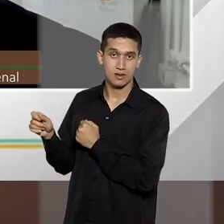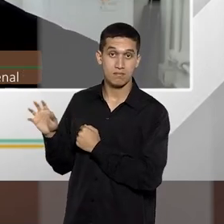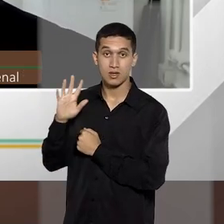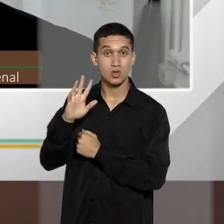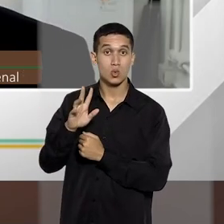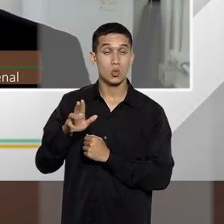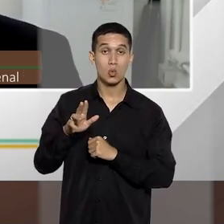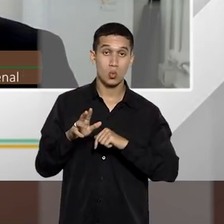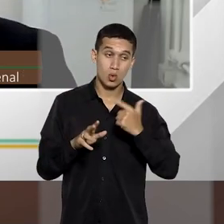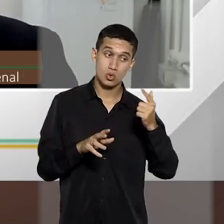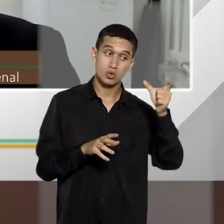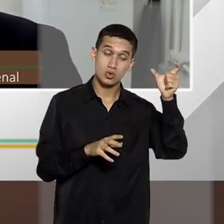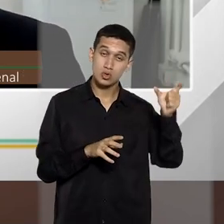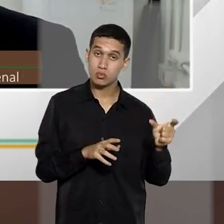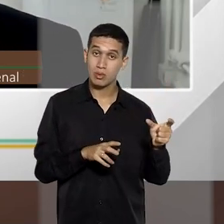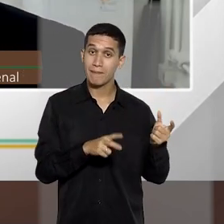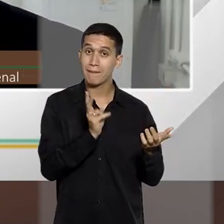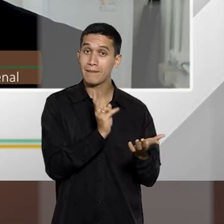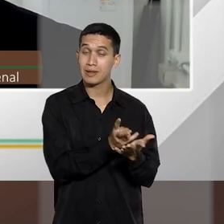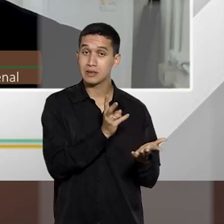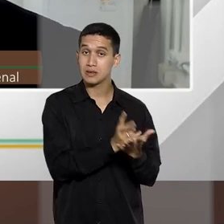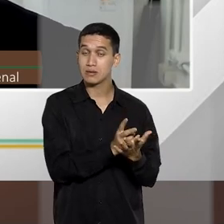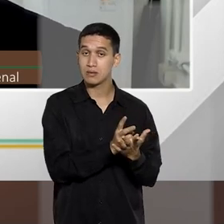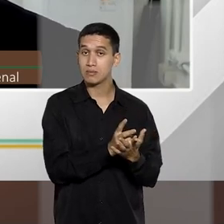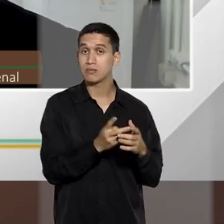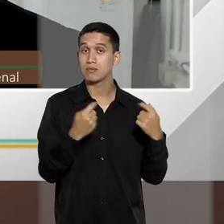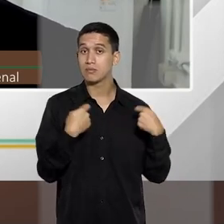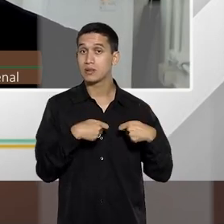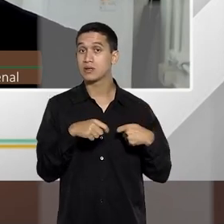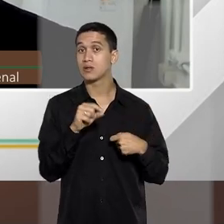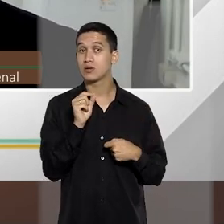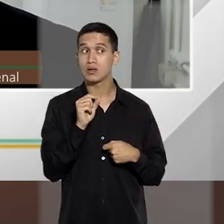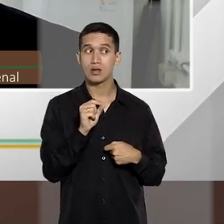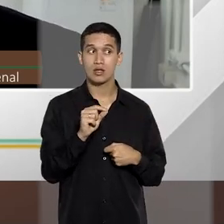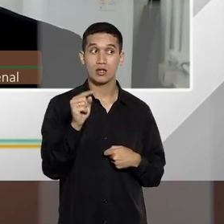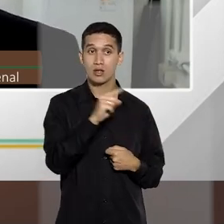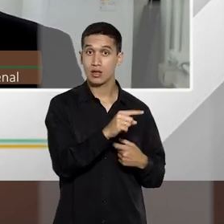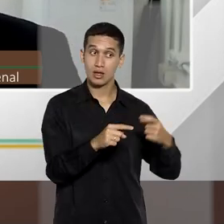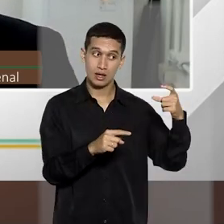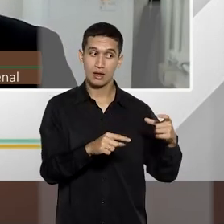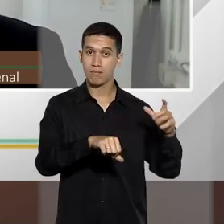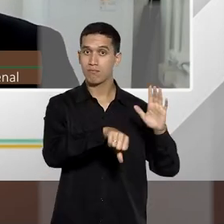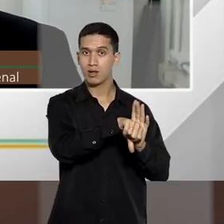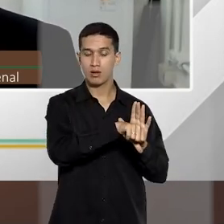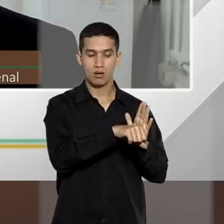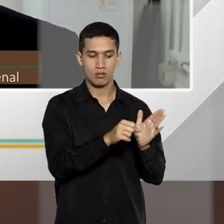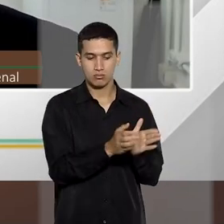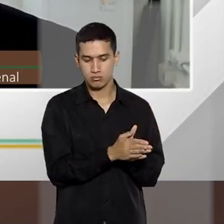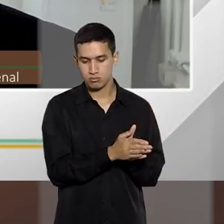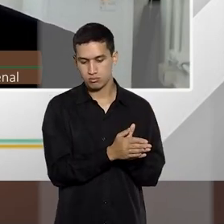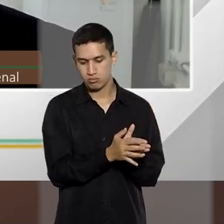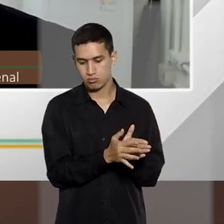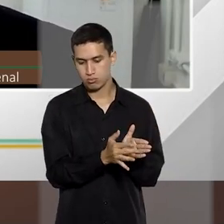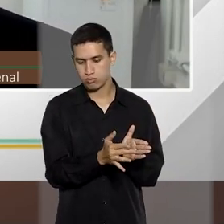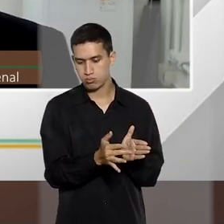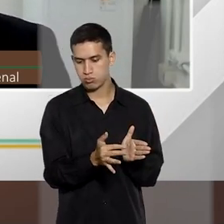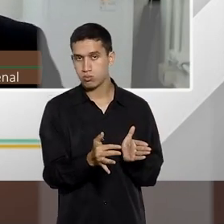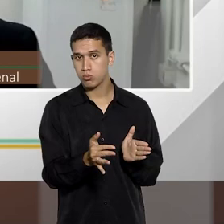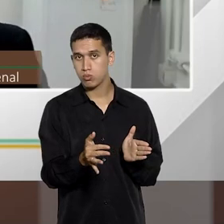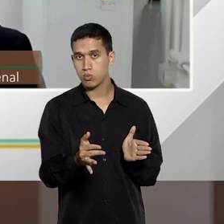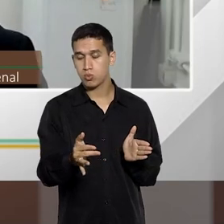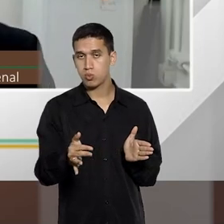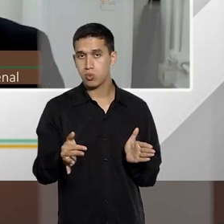para a sua configuração, se exige que a ação se prolongue no tempo, a ação se protraia, como diz